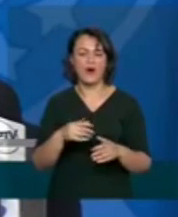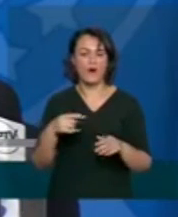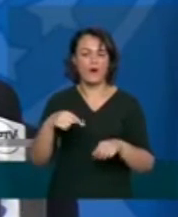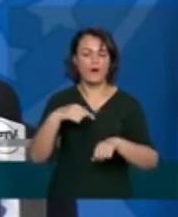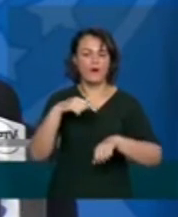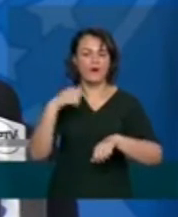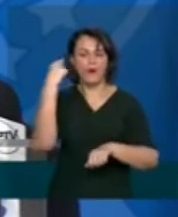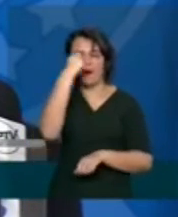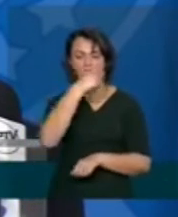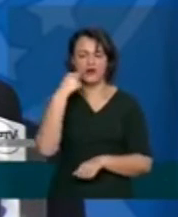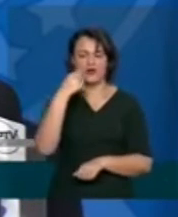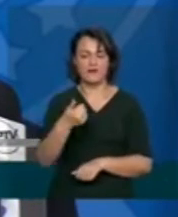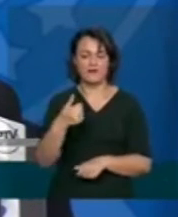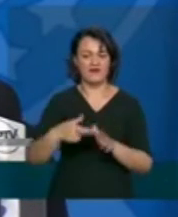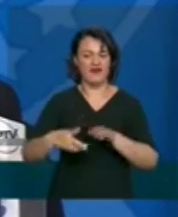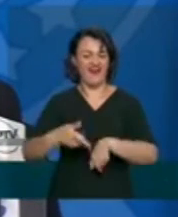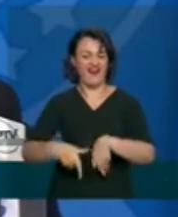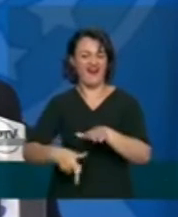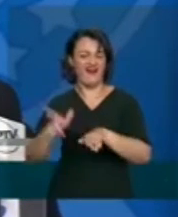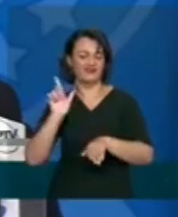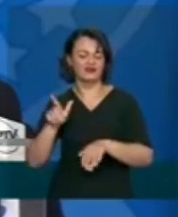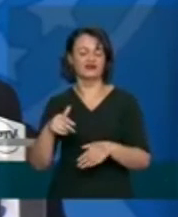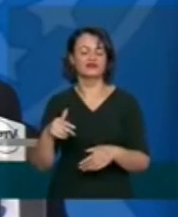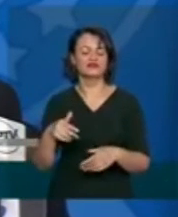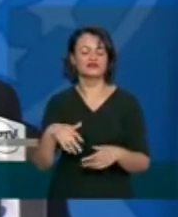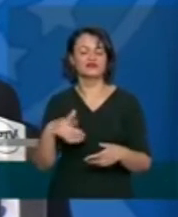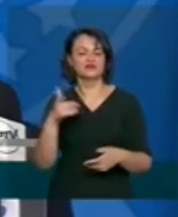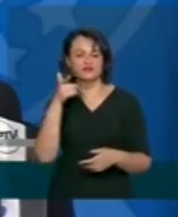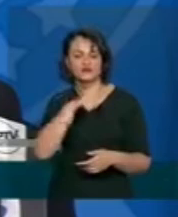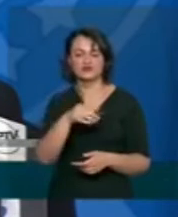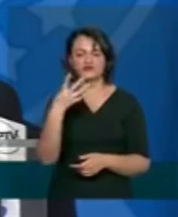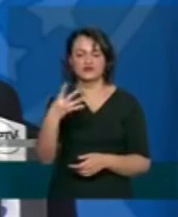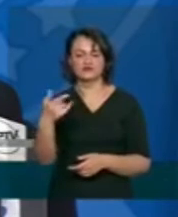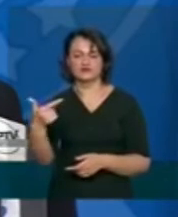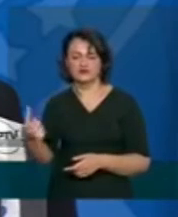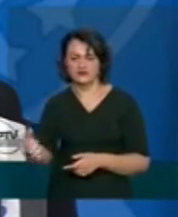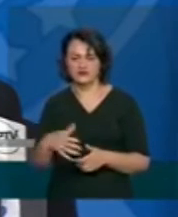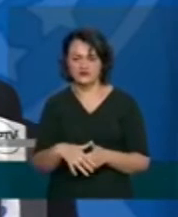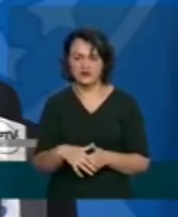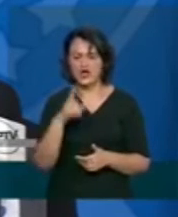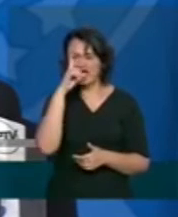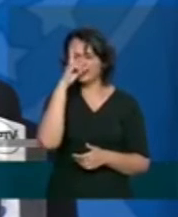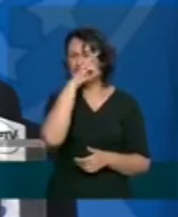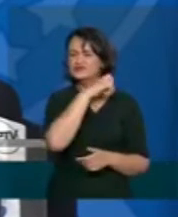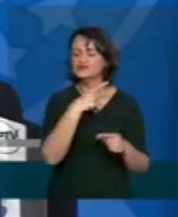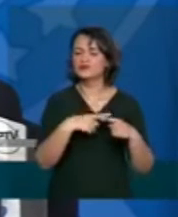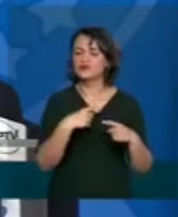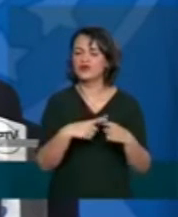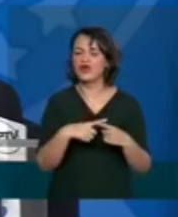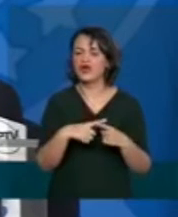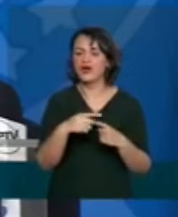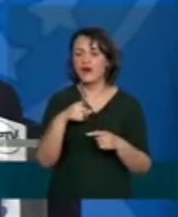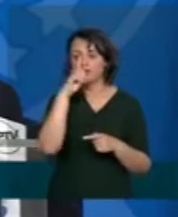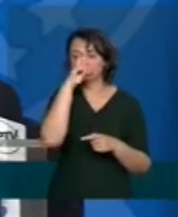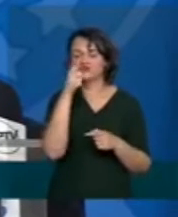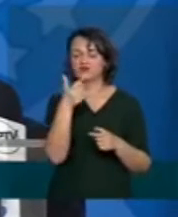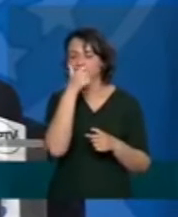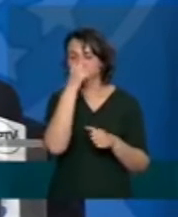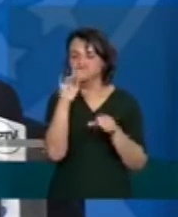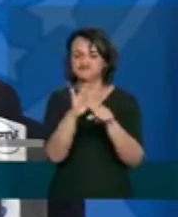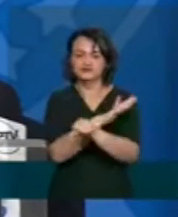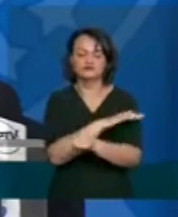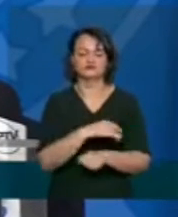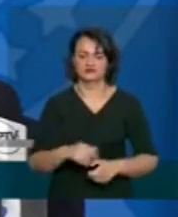416 e por que essa dificuldade? porque os hospitais estão sobrecarregados nos